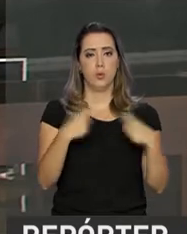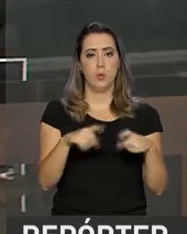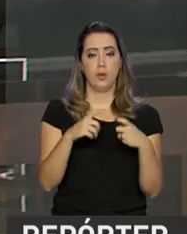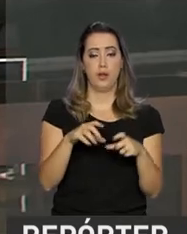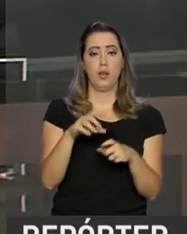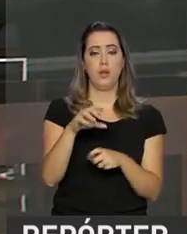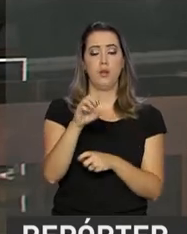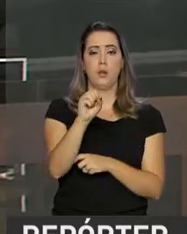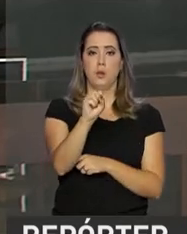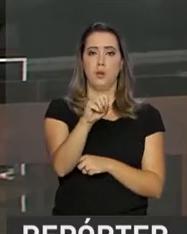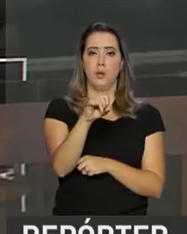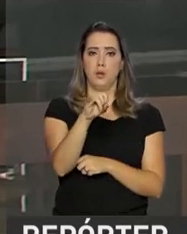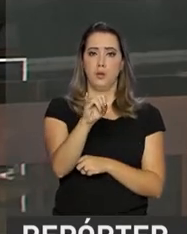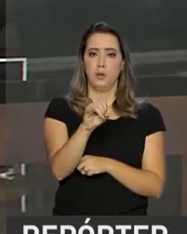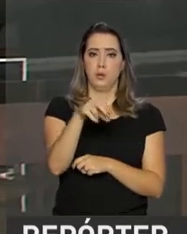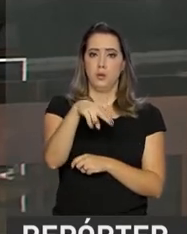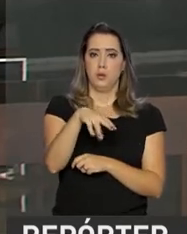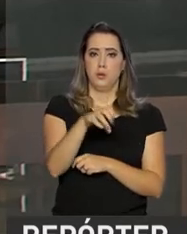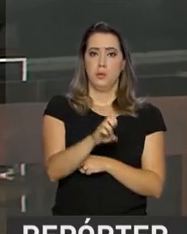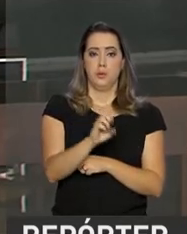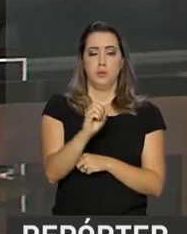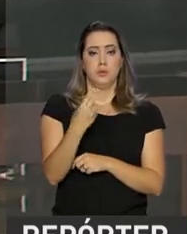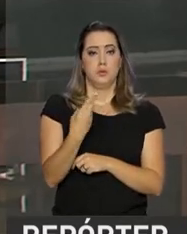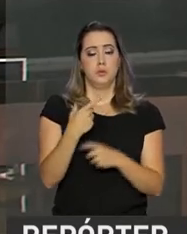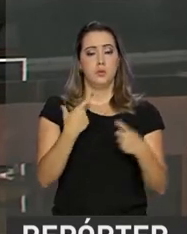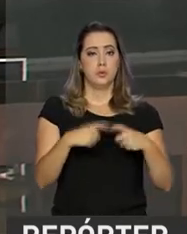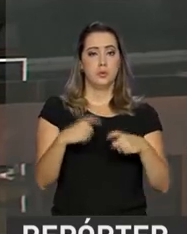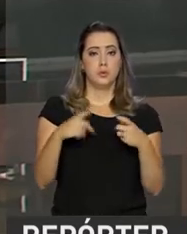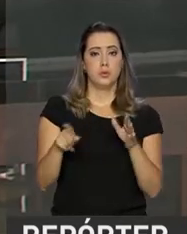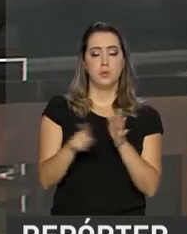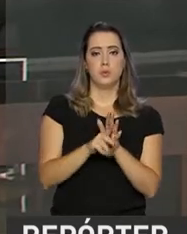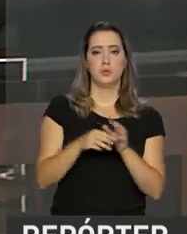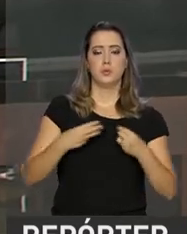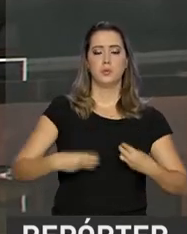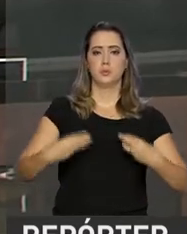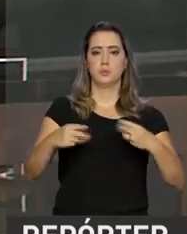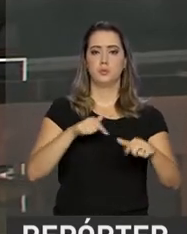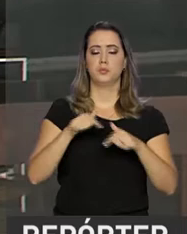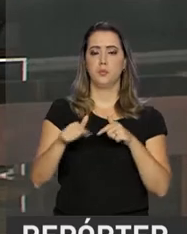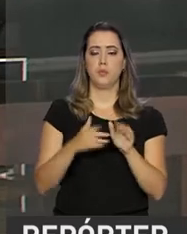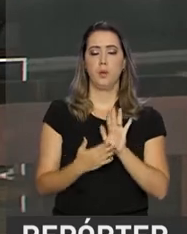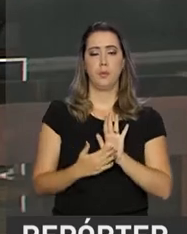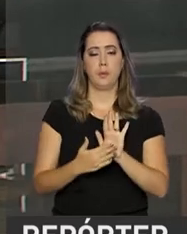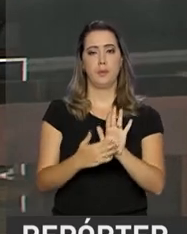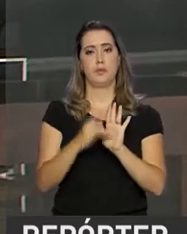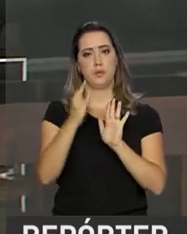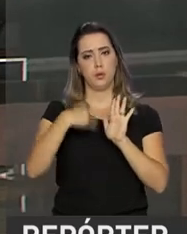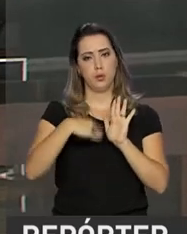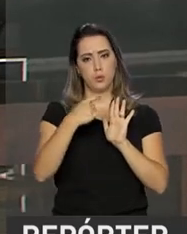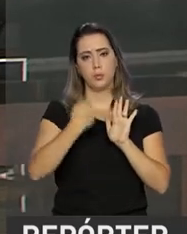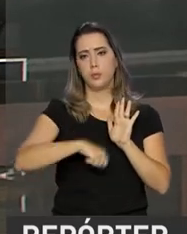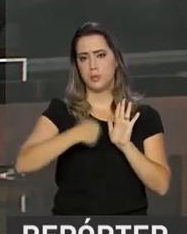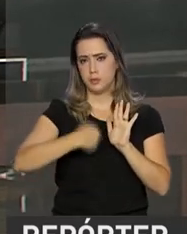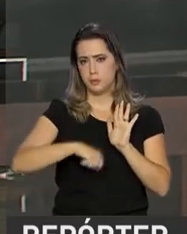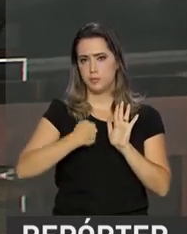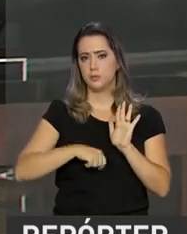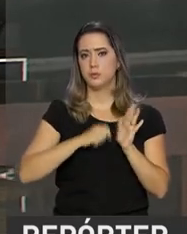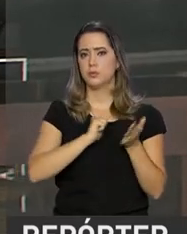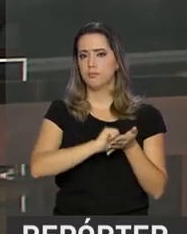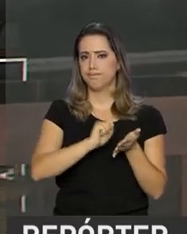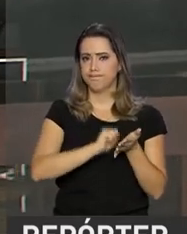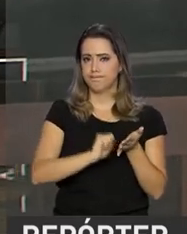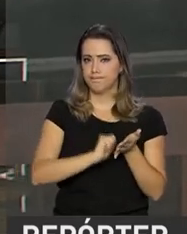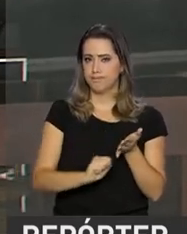SINE, o Sistema Nacional de Emprego, ou a um posto do Ministério do Trabalho para apresentar a documentação necessária e também para preencher um